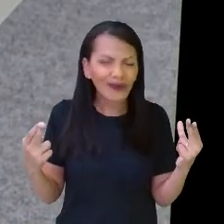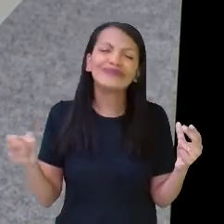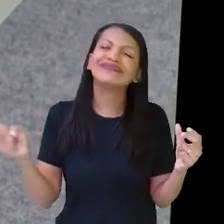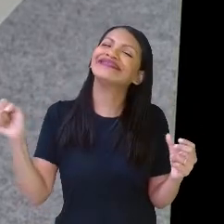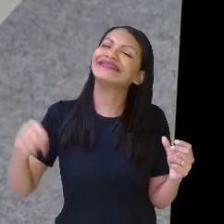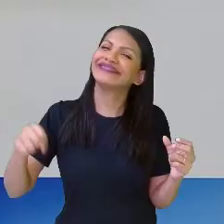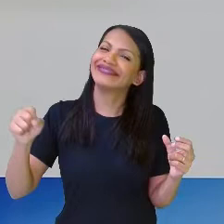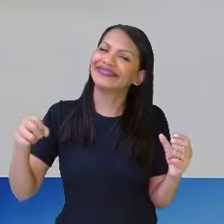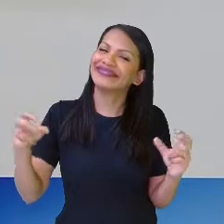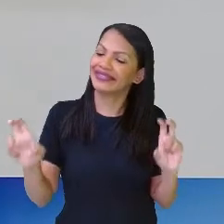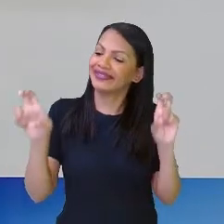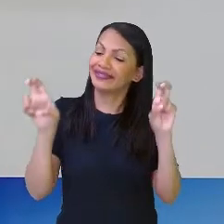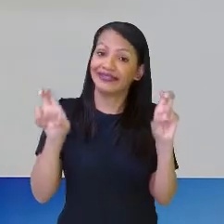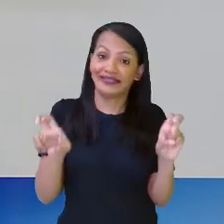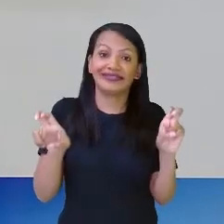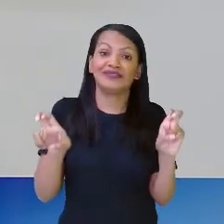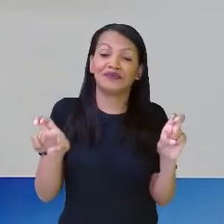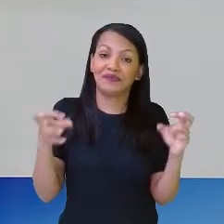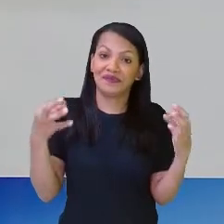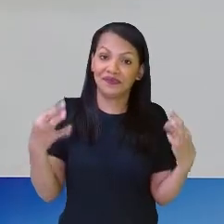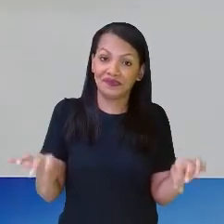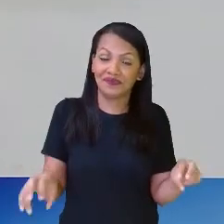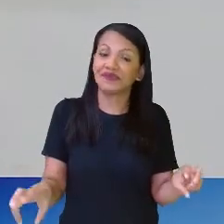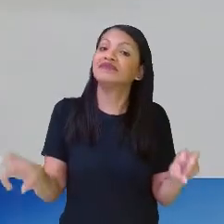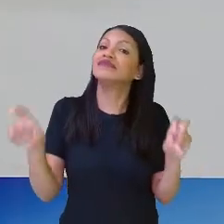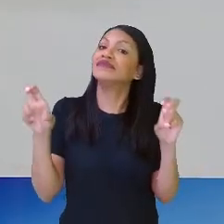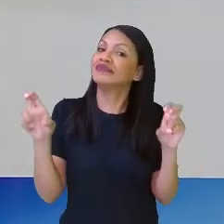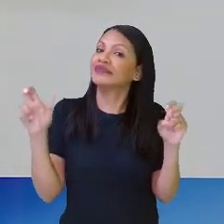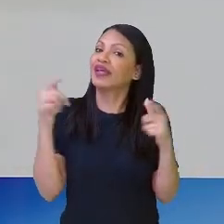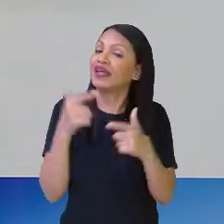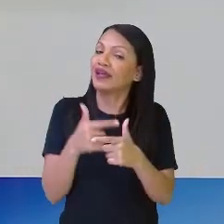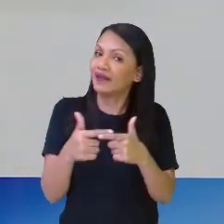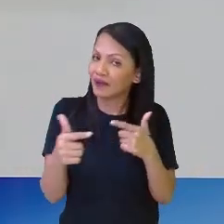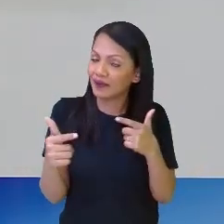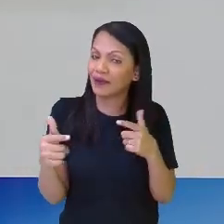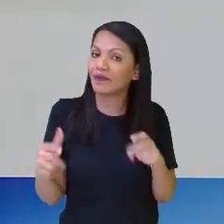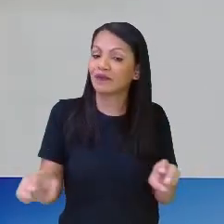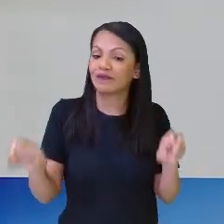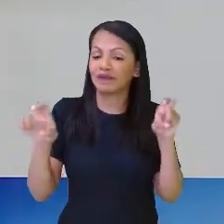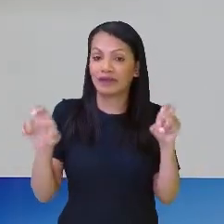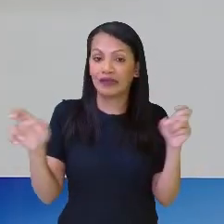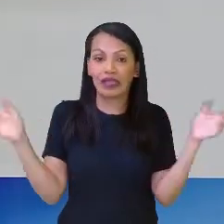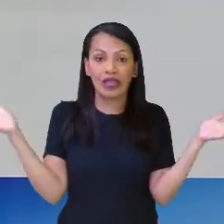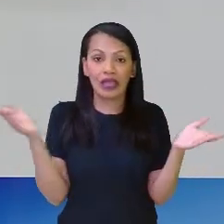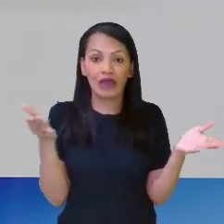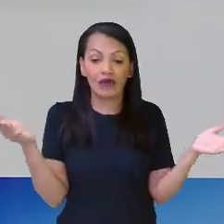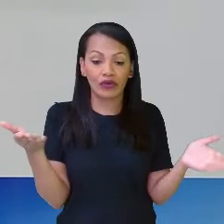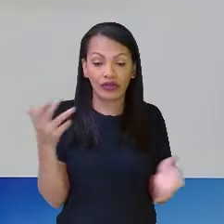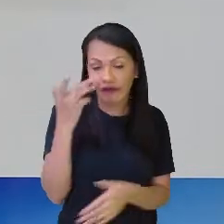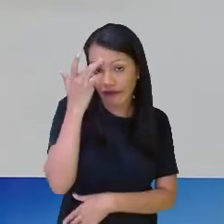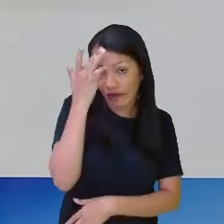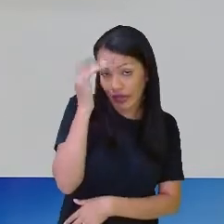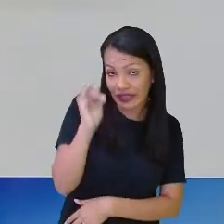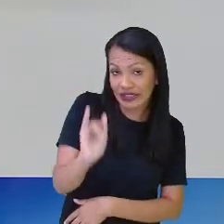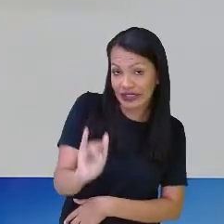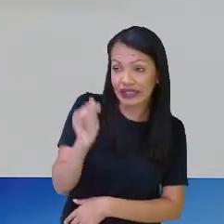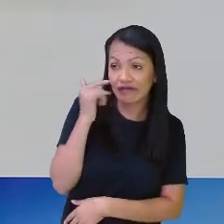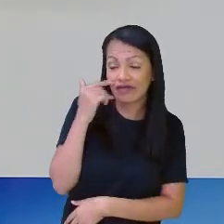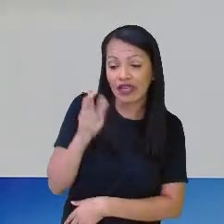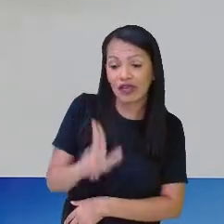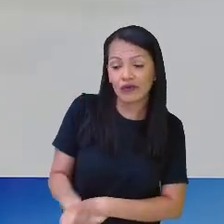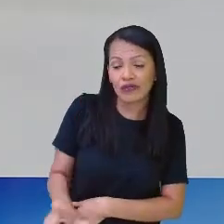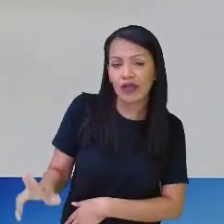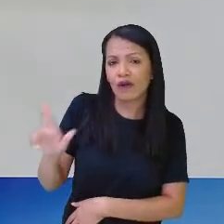cinco aqui. Está dividido realmente em duas partes, que é o meio. Aí agora fica fácil. Se ela vai usar,